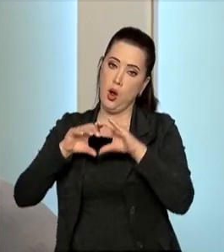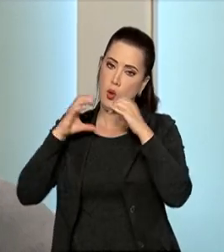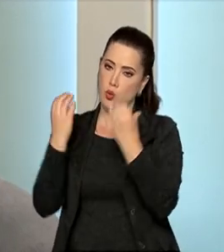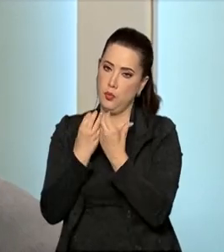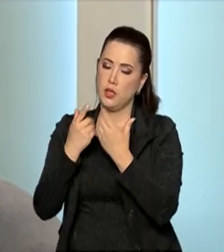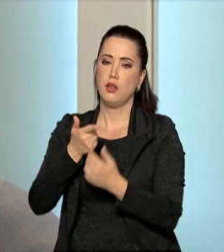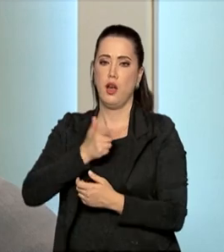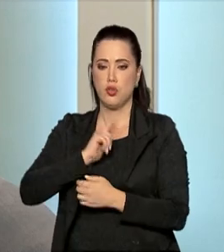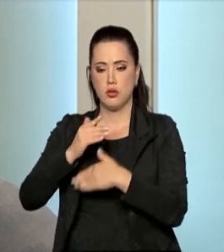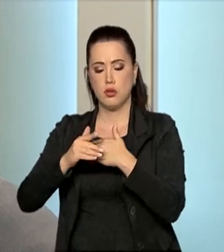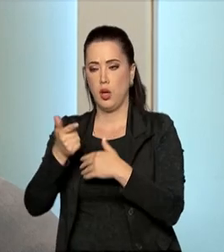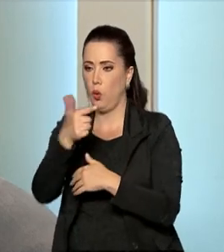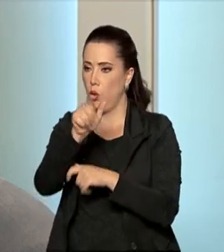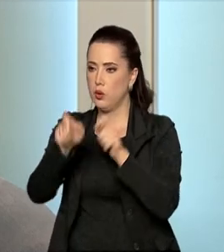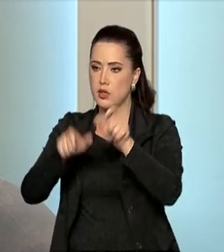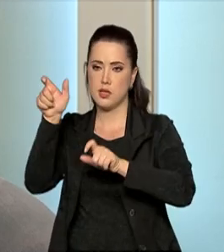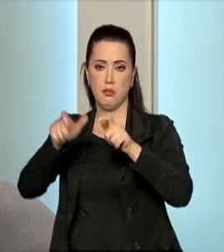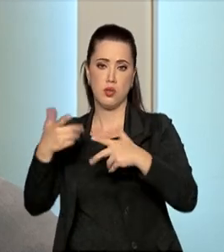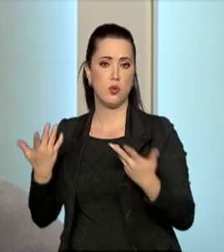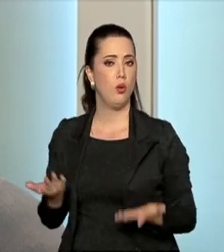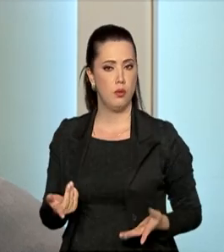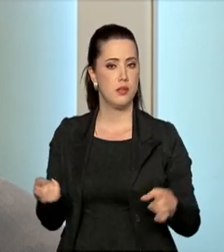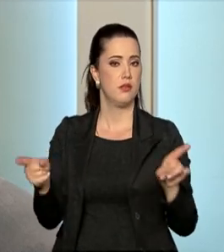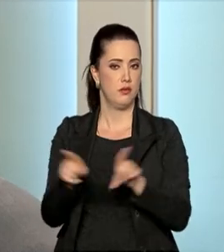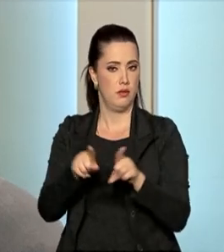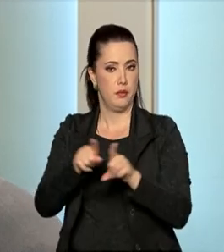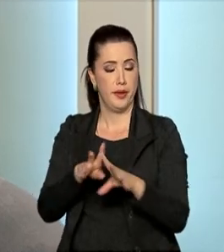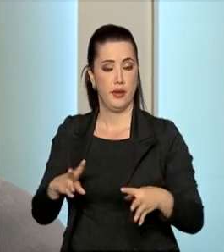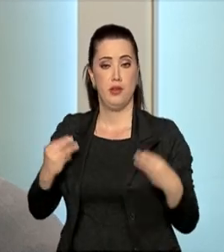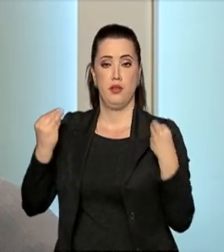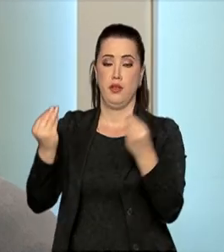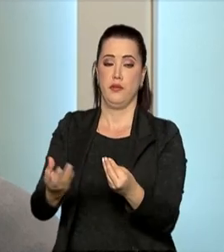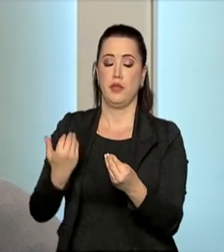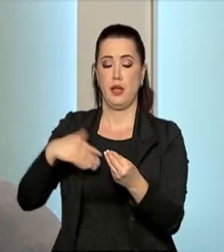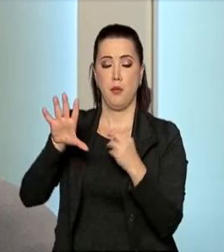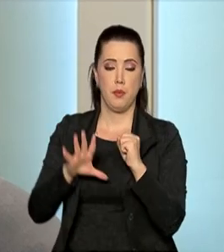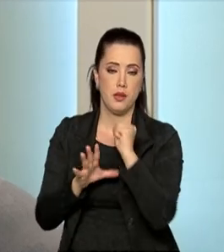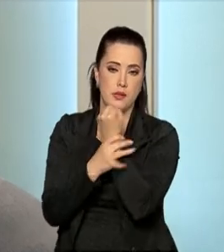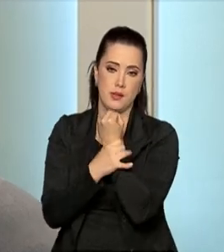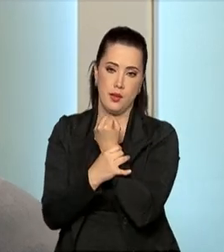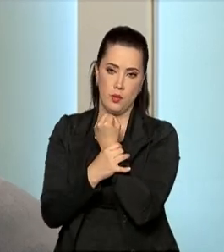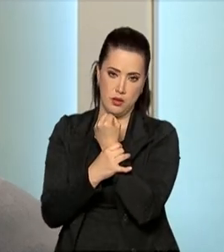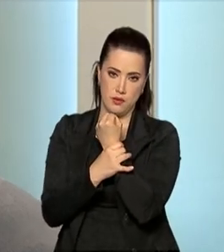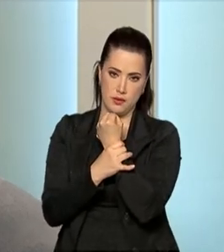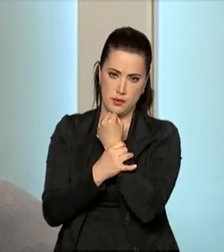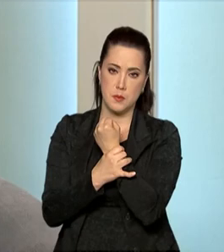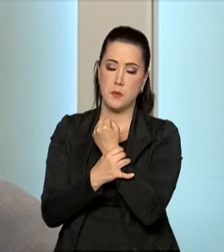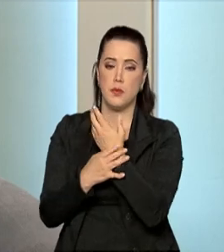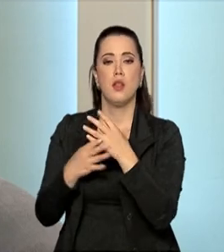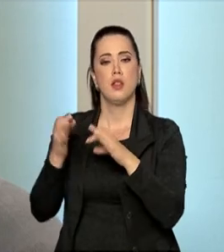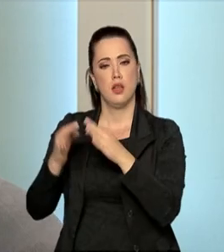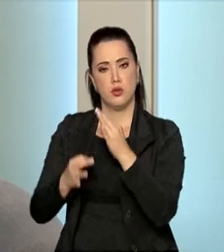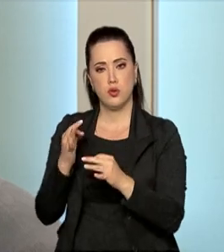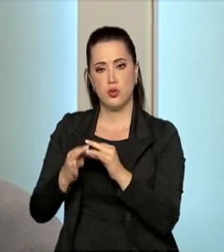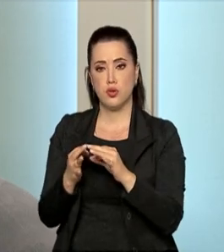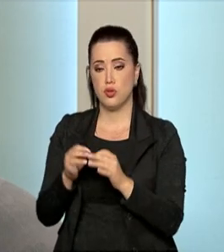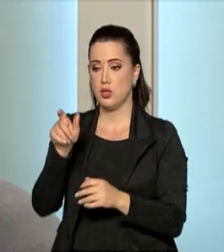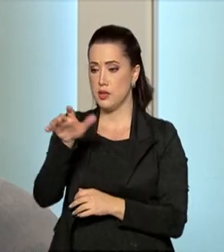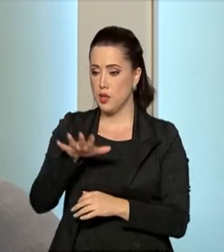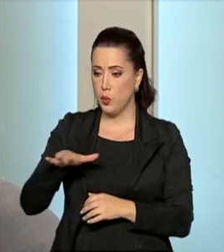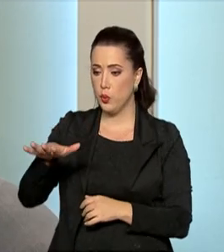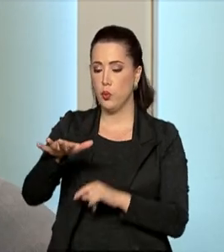veio a trazer o quê? Maior segurança jurídica e reafirmação daqueles que realmente são